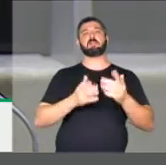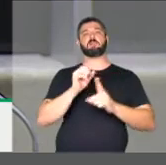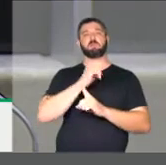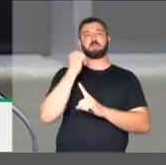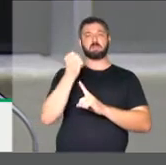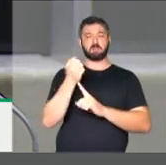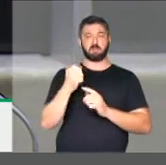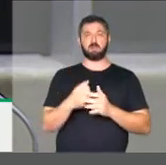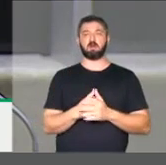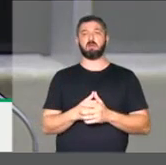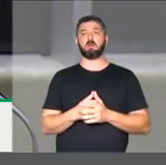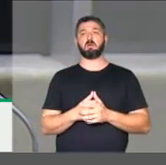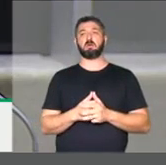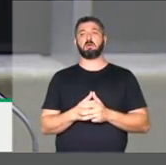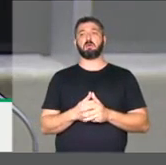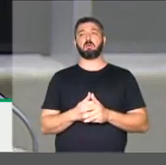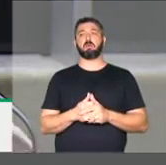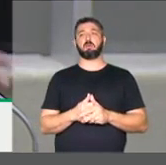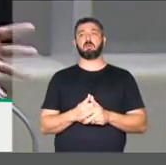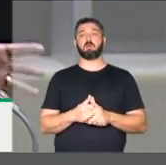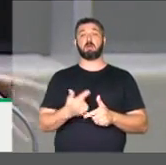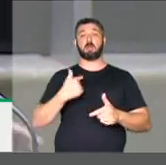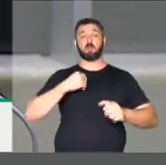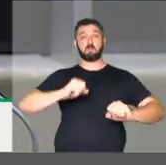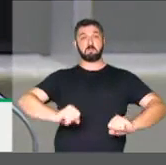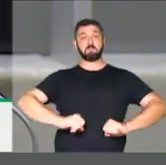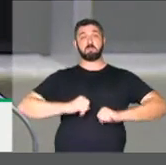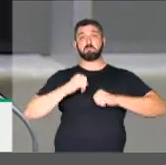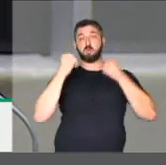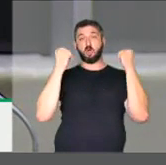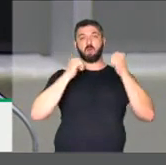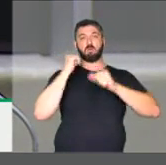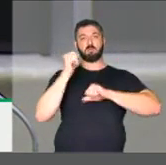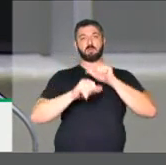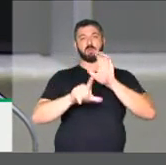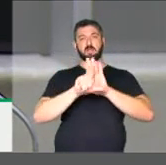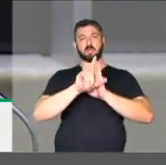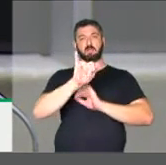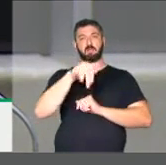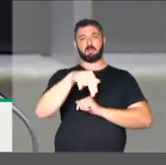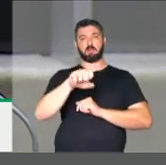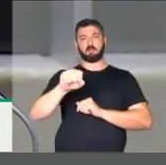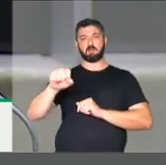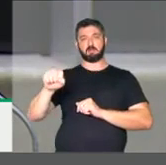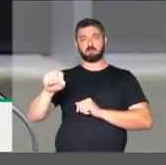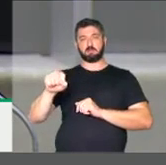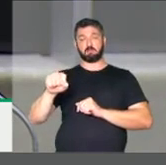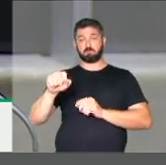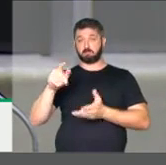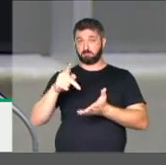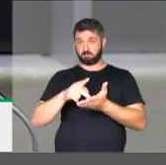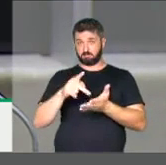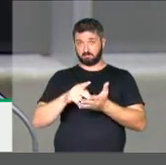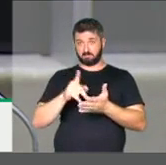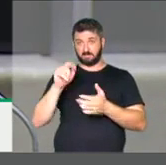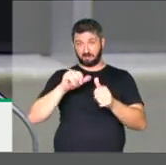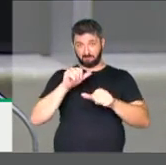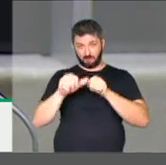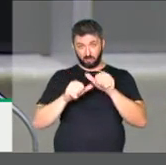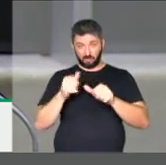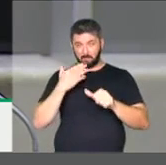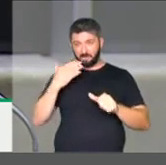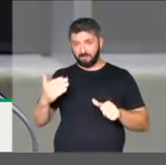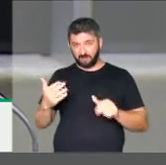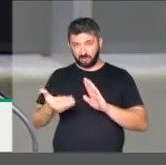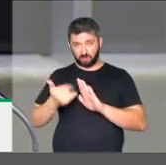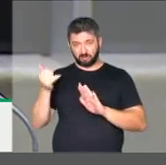social. Quando aqui me revoltei com a reforma da Previdência, que na verdade não foi feita para retirar